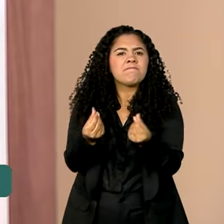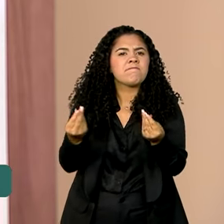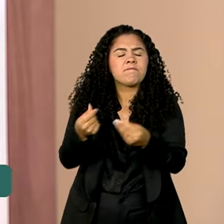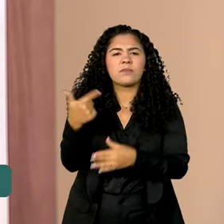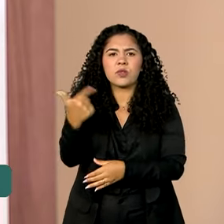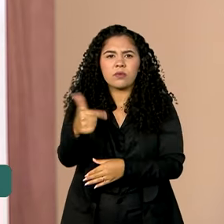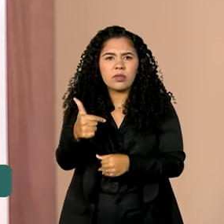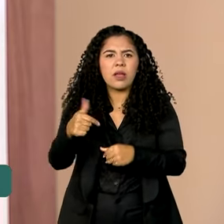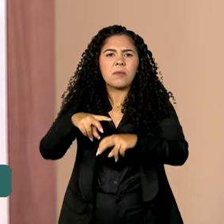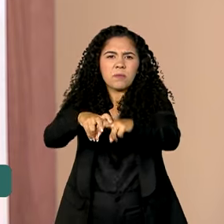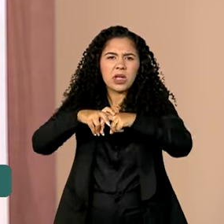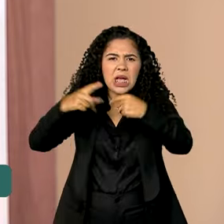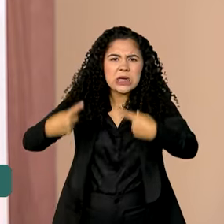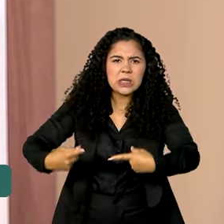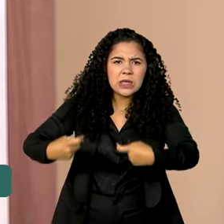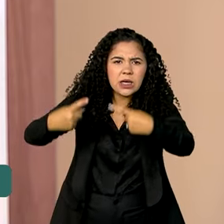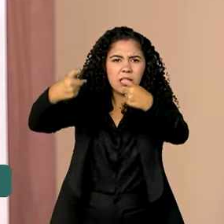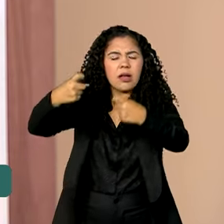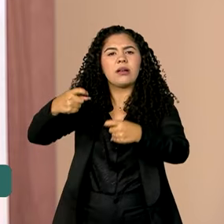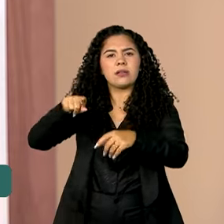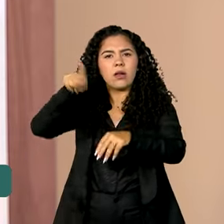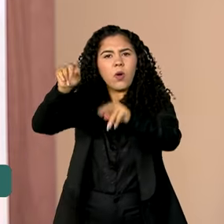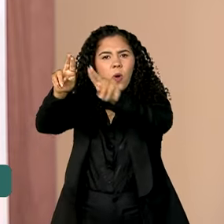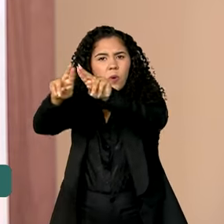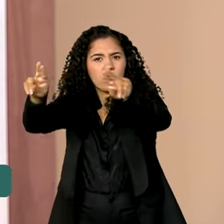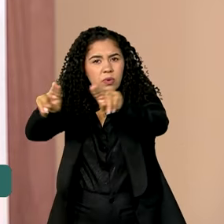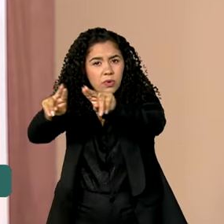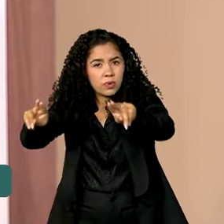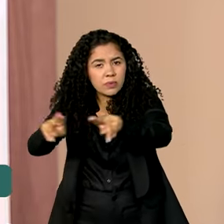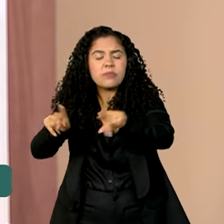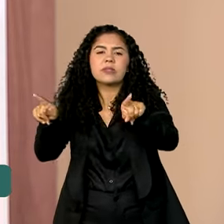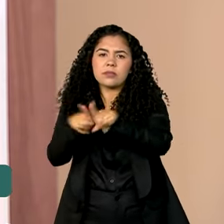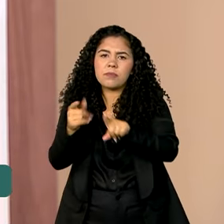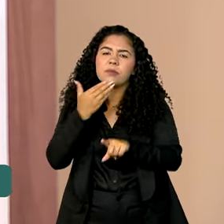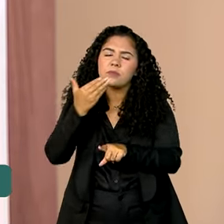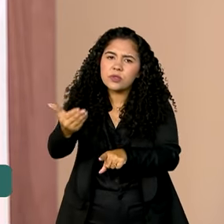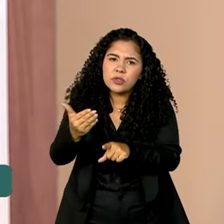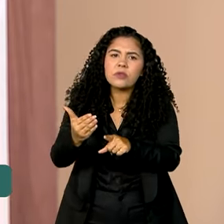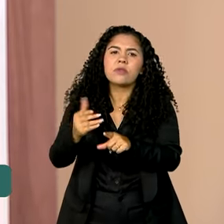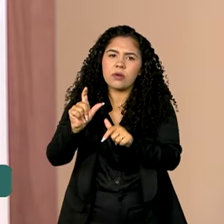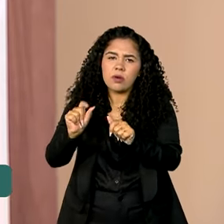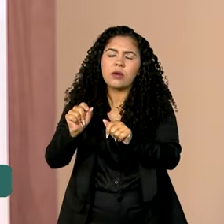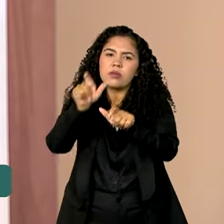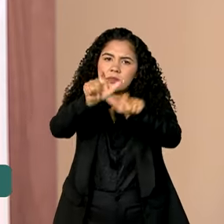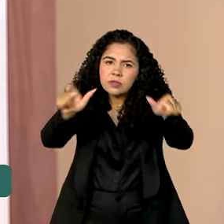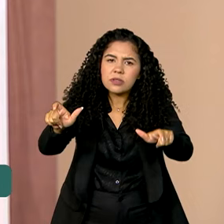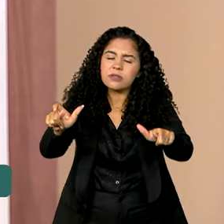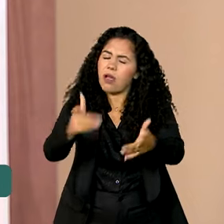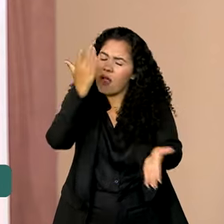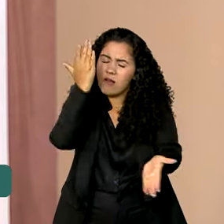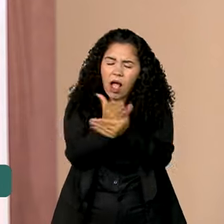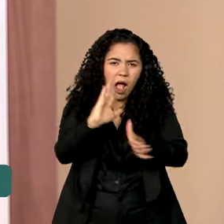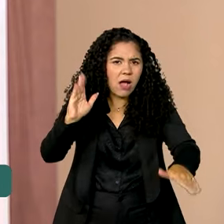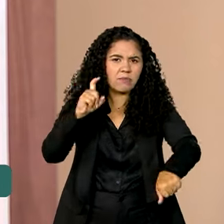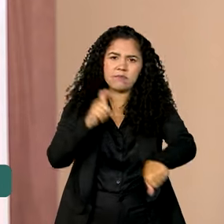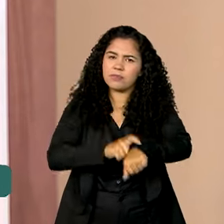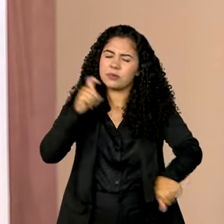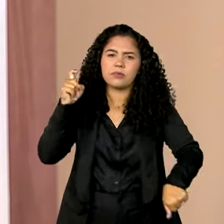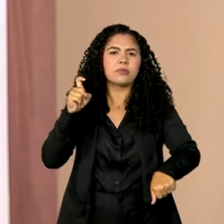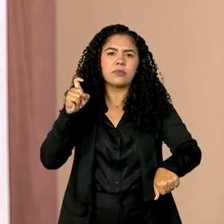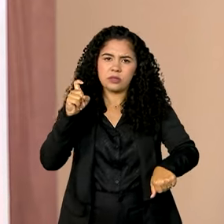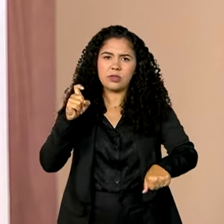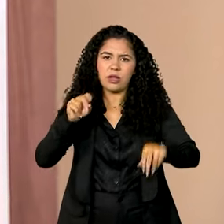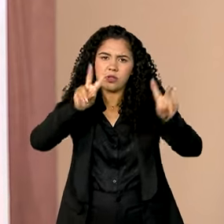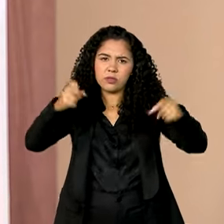contra zonas civis no Líbano. E renovou o apelo às partes envolvidas para que cessem imediatamente as